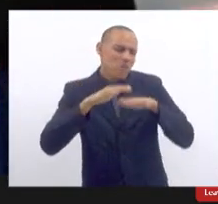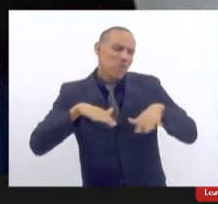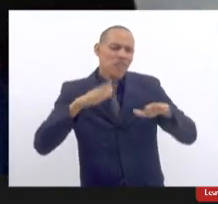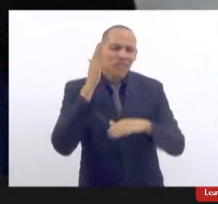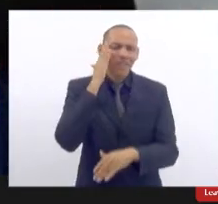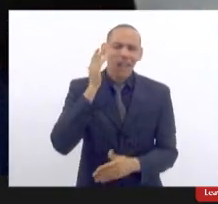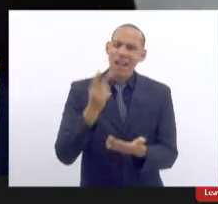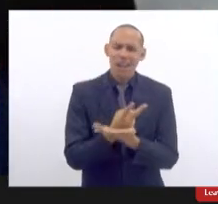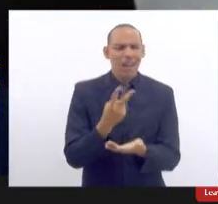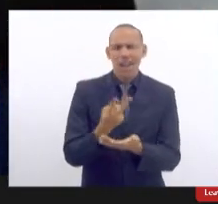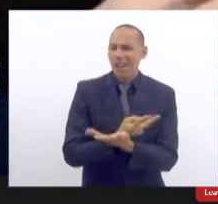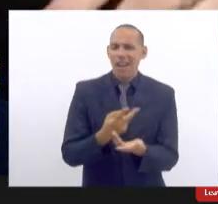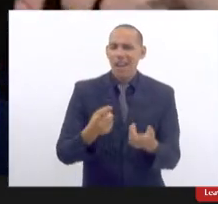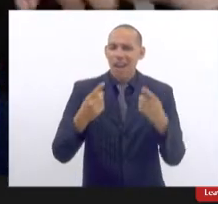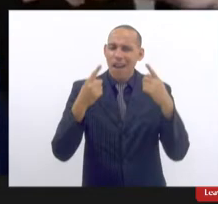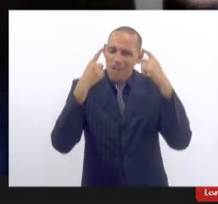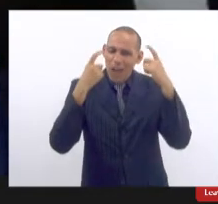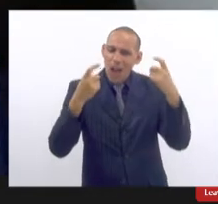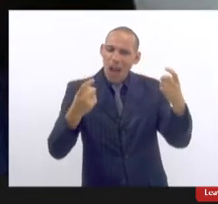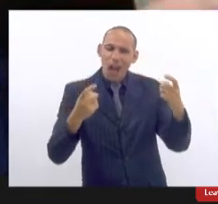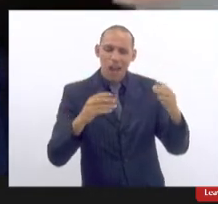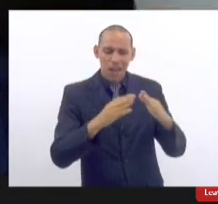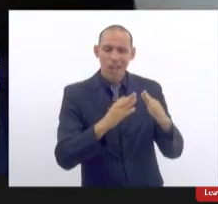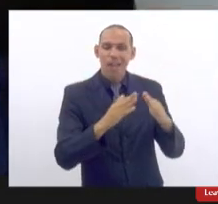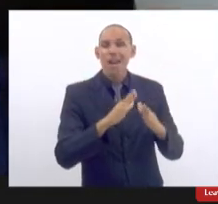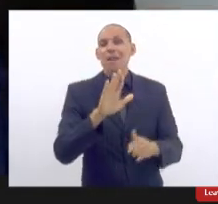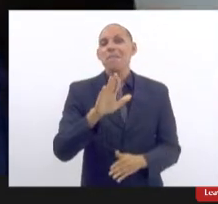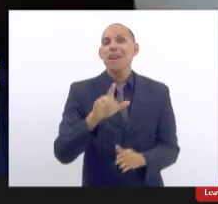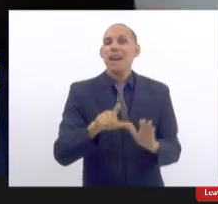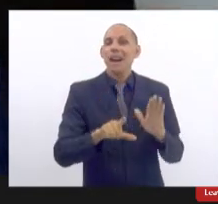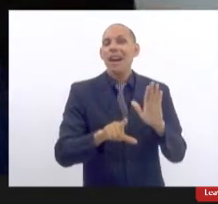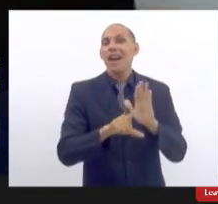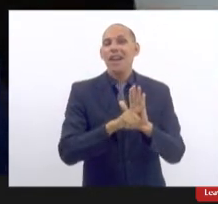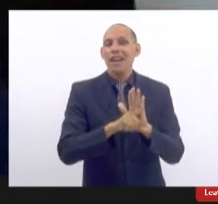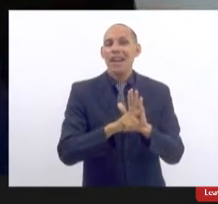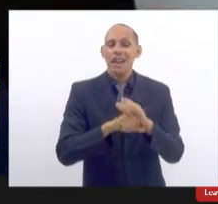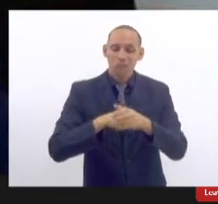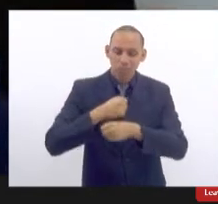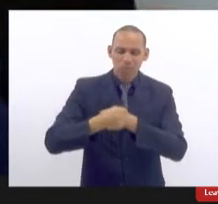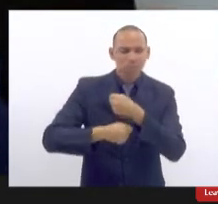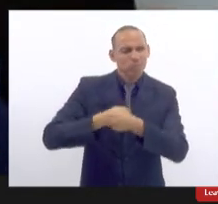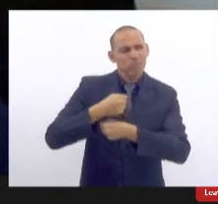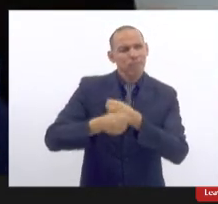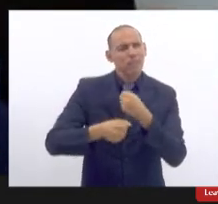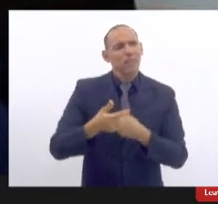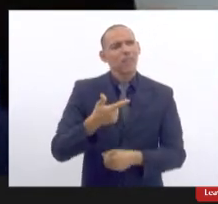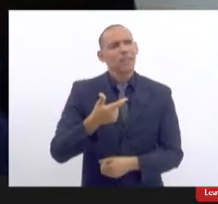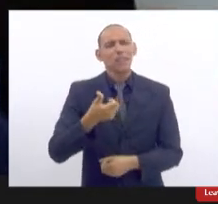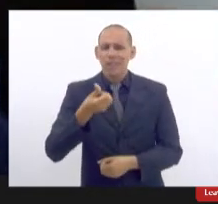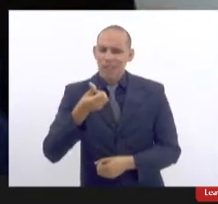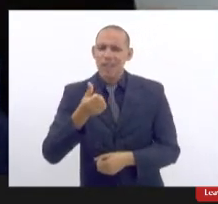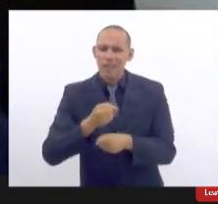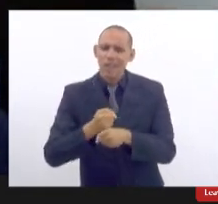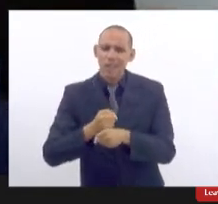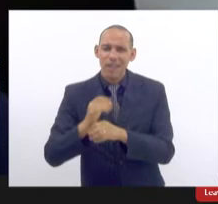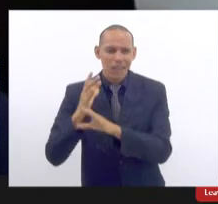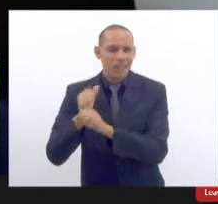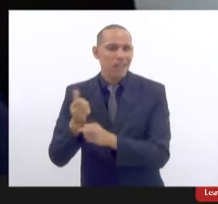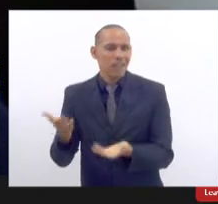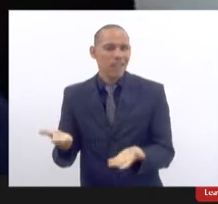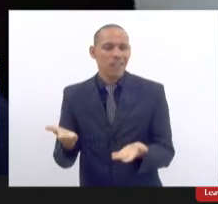violência doméstica mas ela continuava e olha já se passaram 16 anos né agora